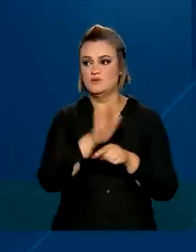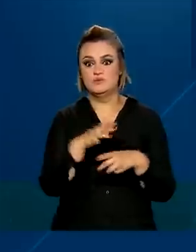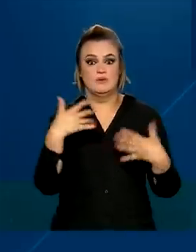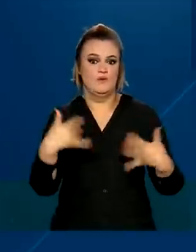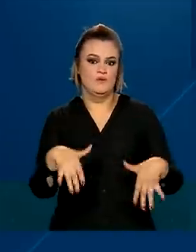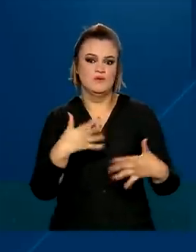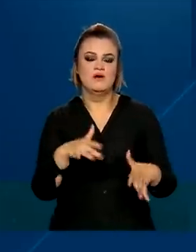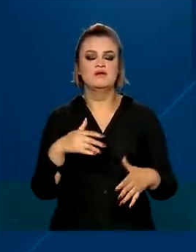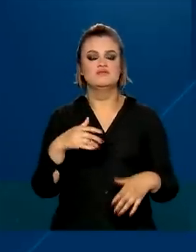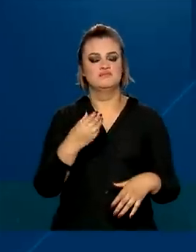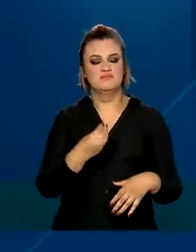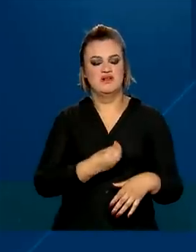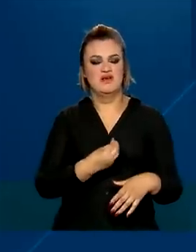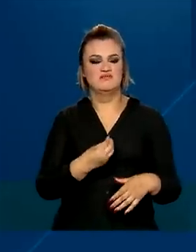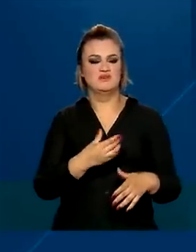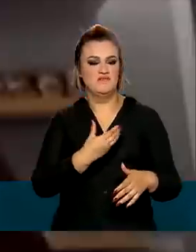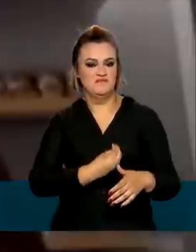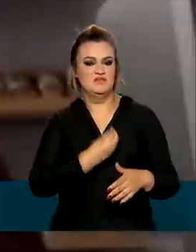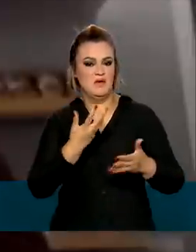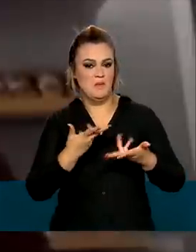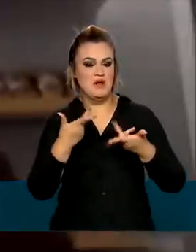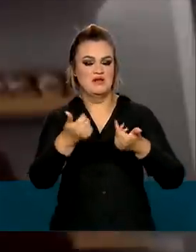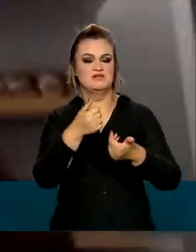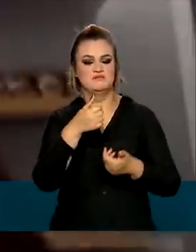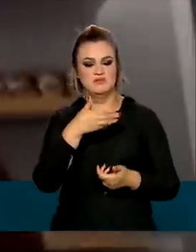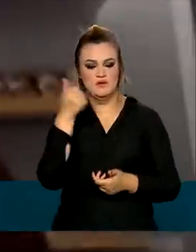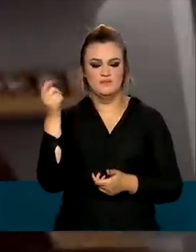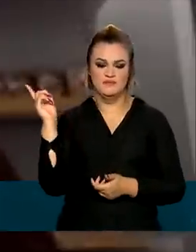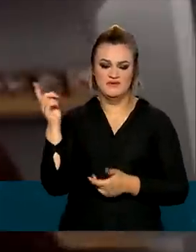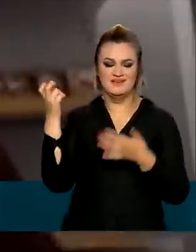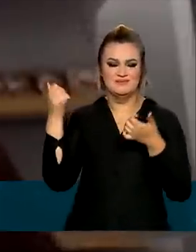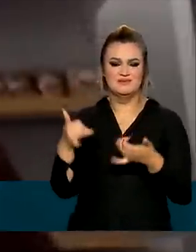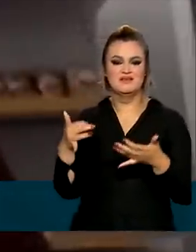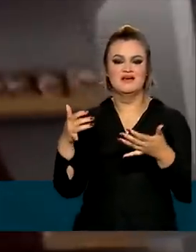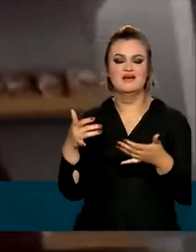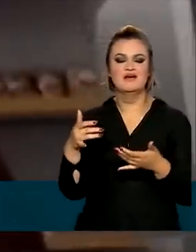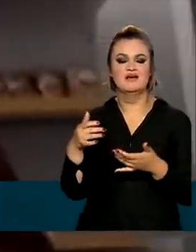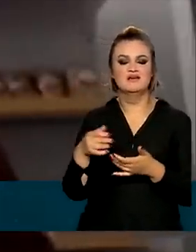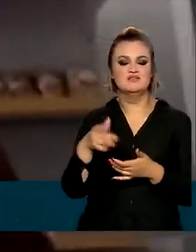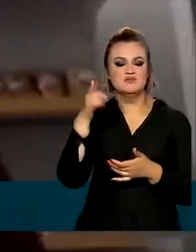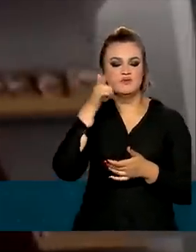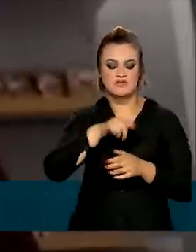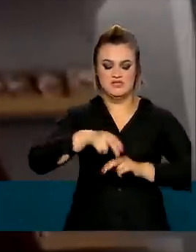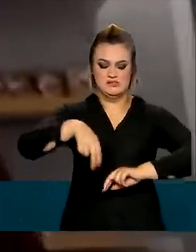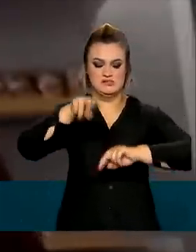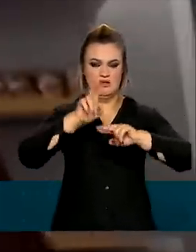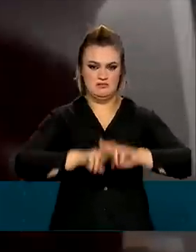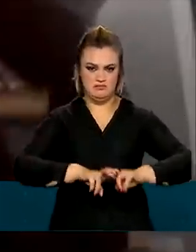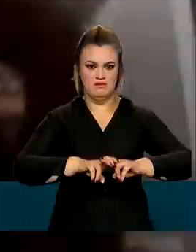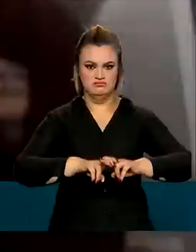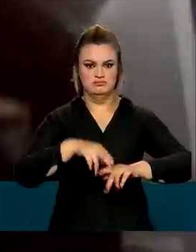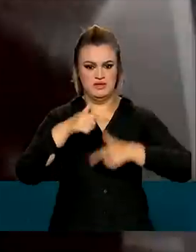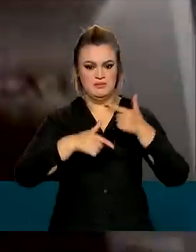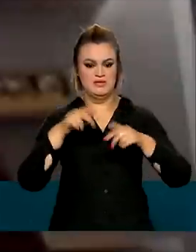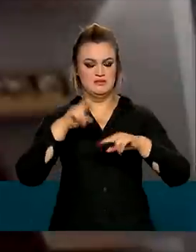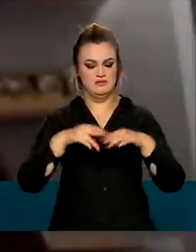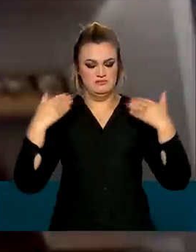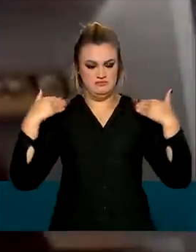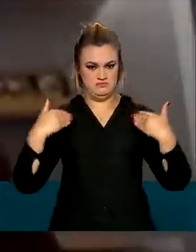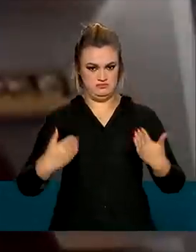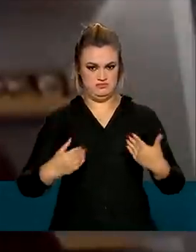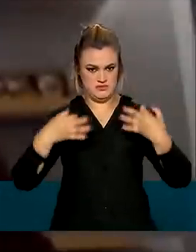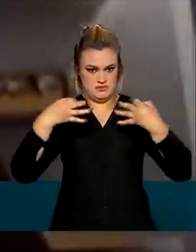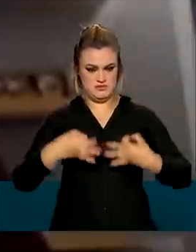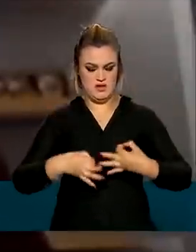muito a melhorar a qualidade de vida. A gente consegue ficar bem sentado, bem sentado, com a coluna bem